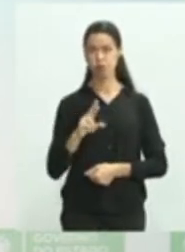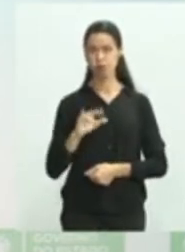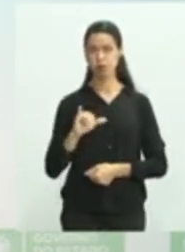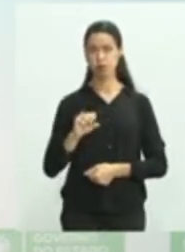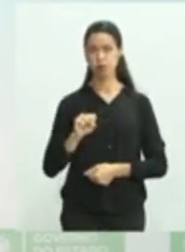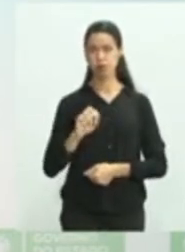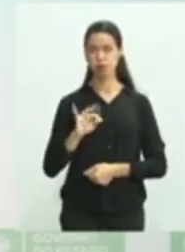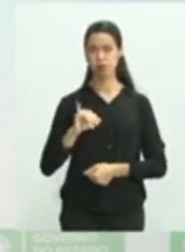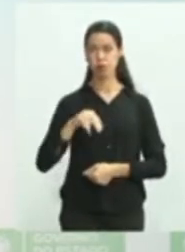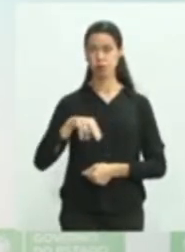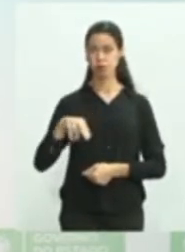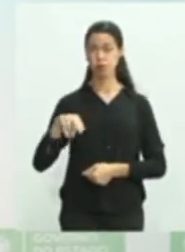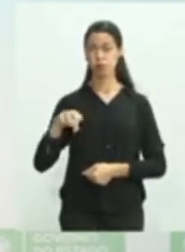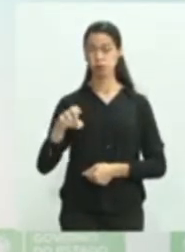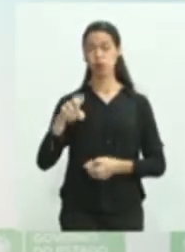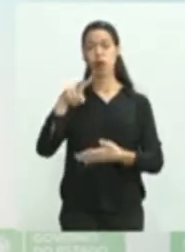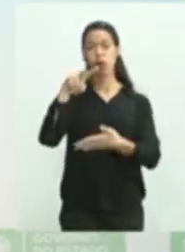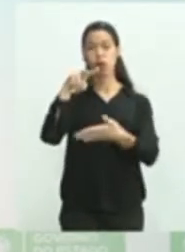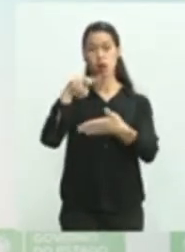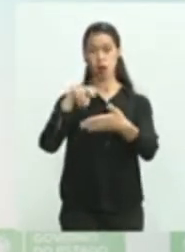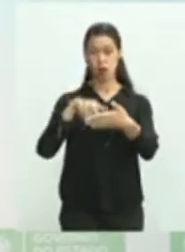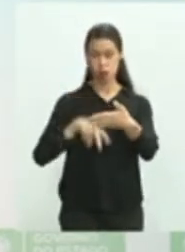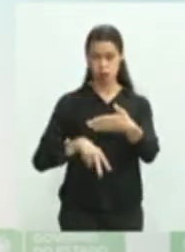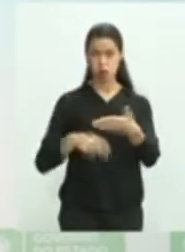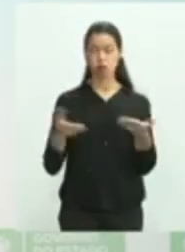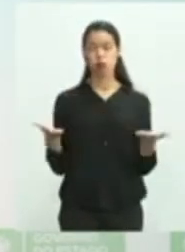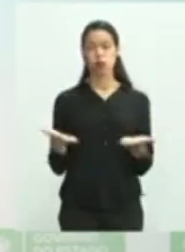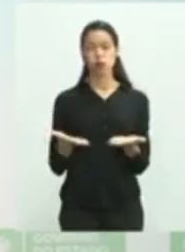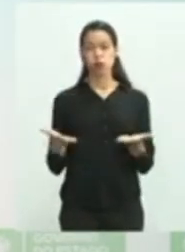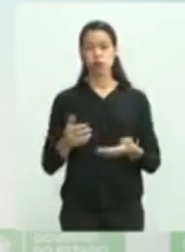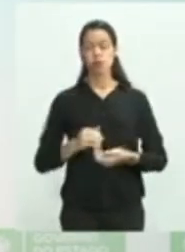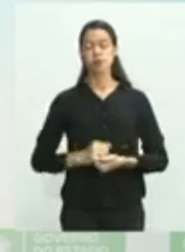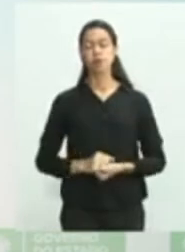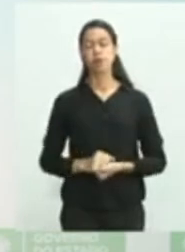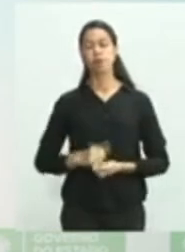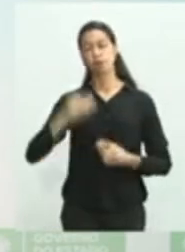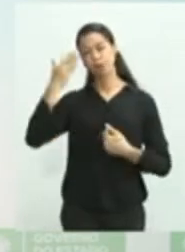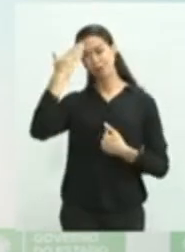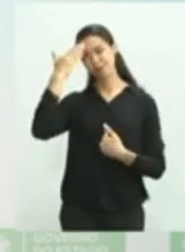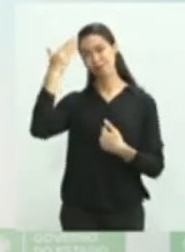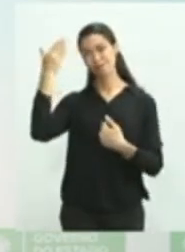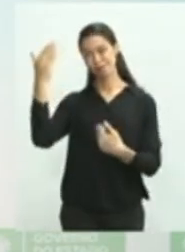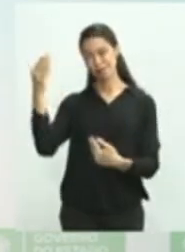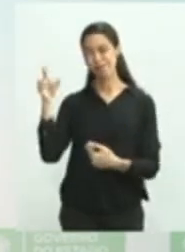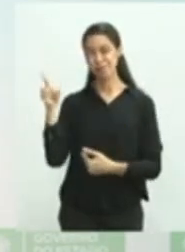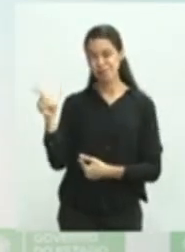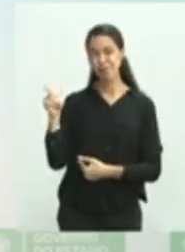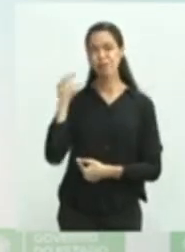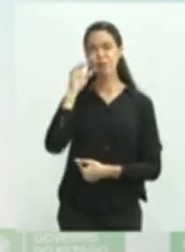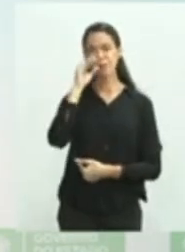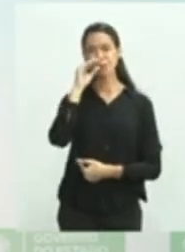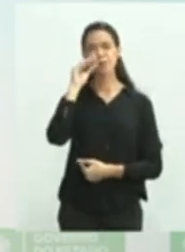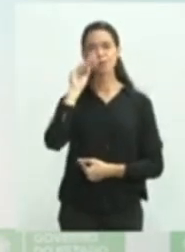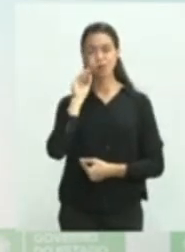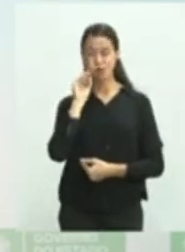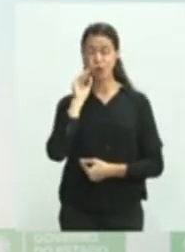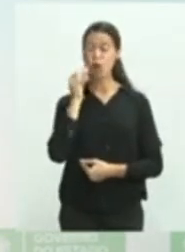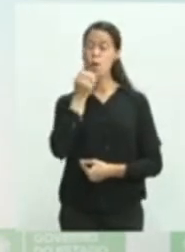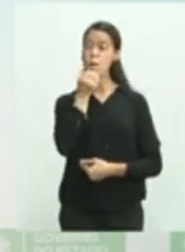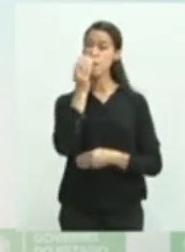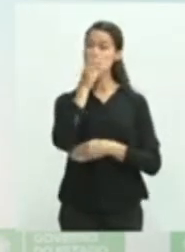do quadro do boletim de hoje. Obrigada, doutor Geraldo. E bom dia a você que nos